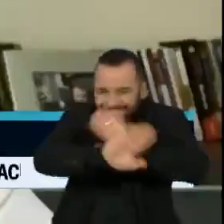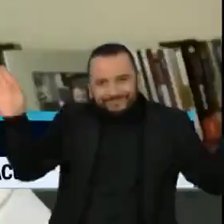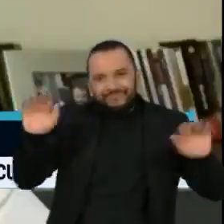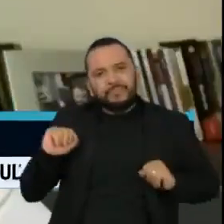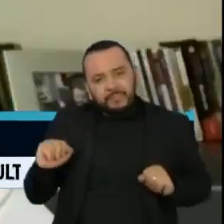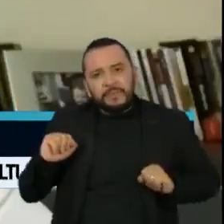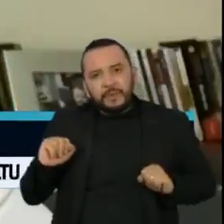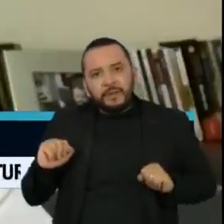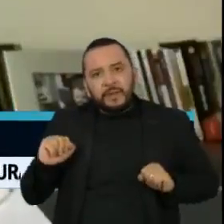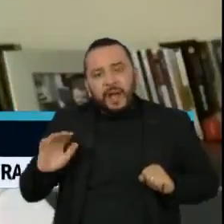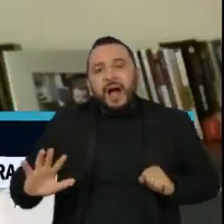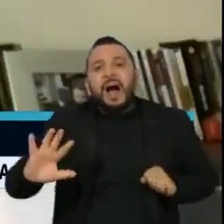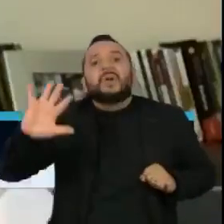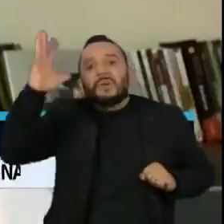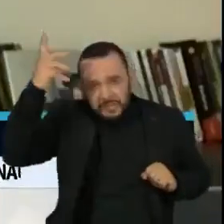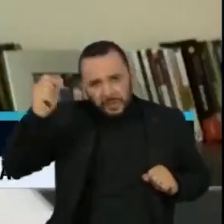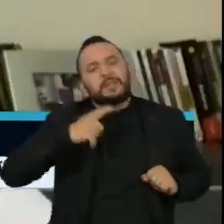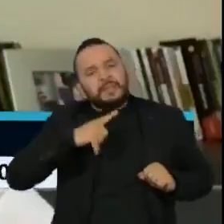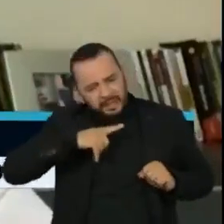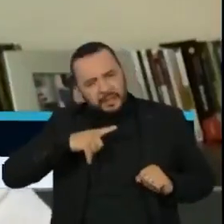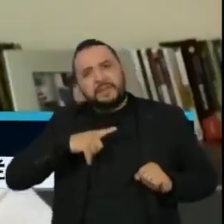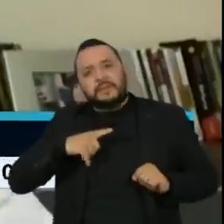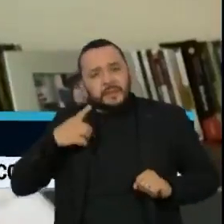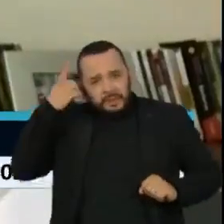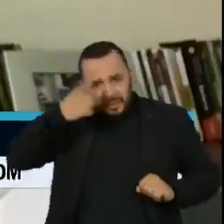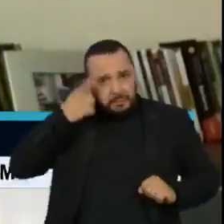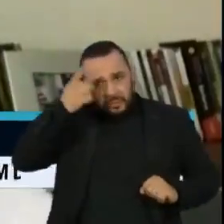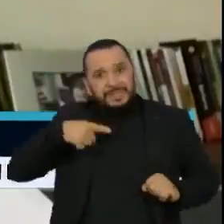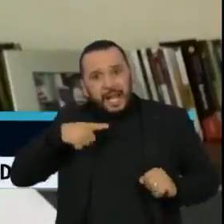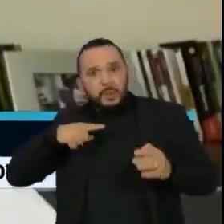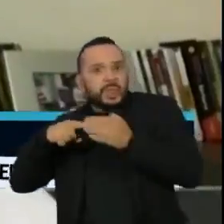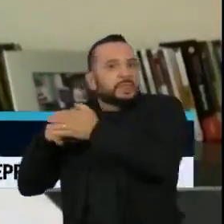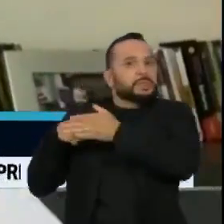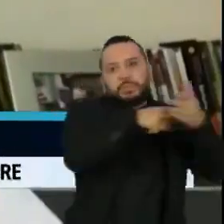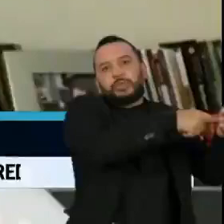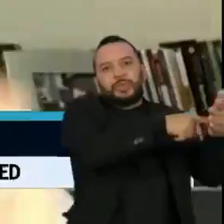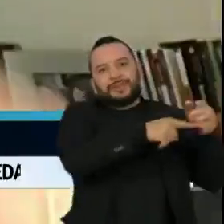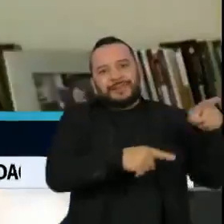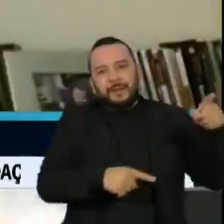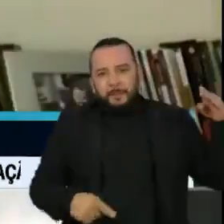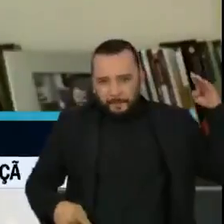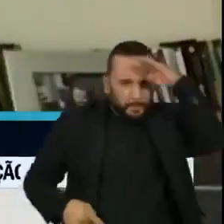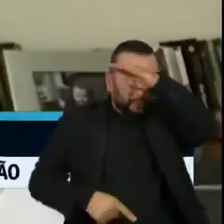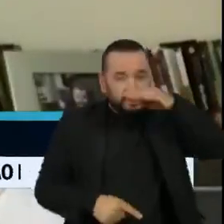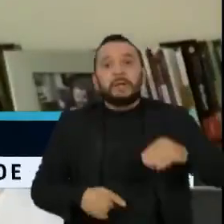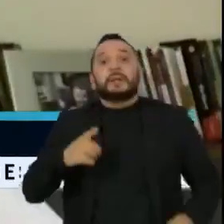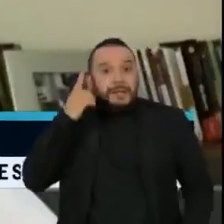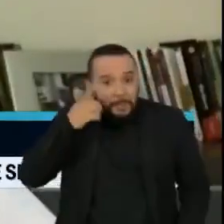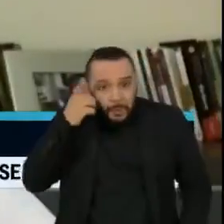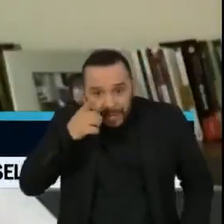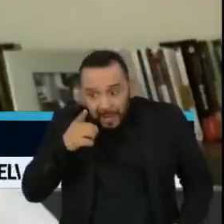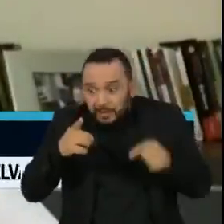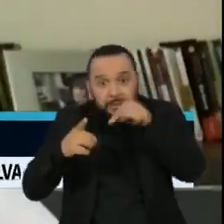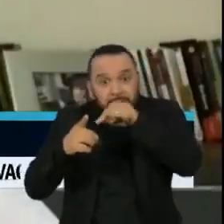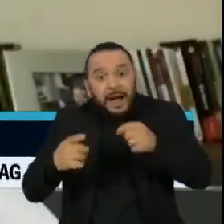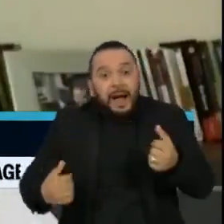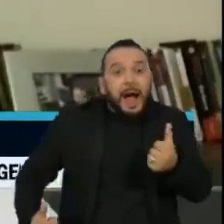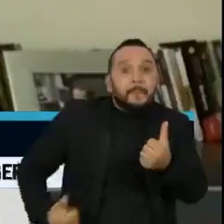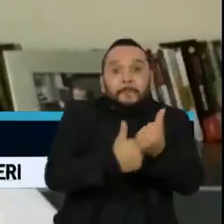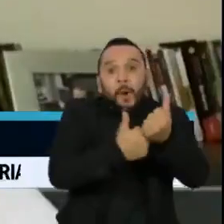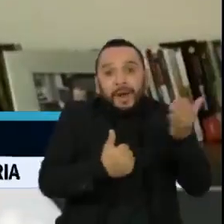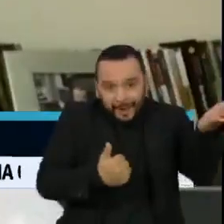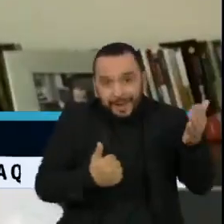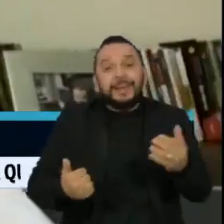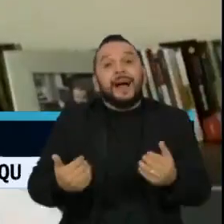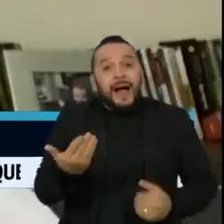uma denúncia feita por um deputado, um deputado da base dele, correto? E